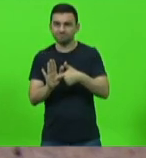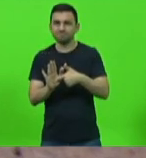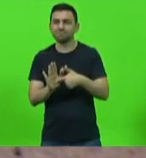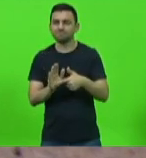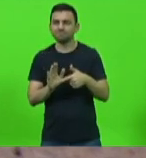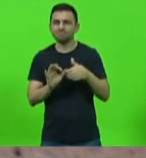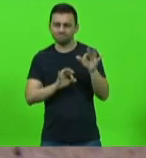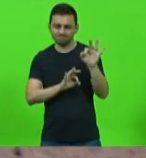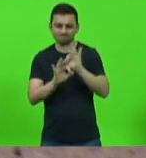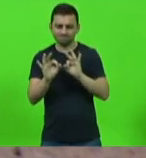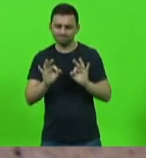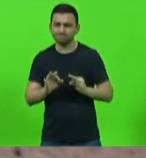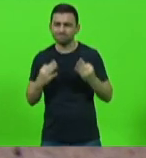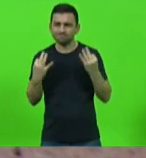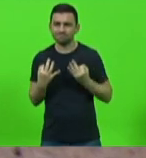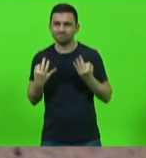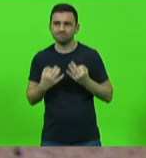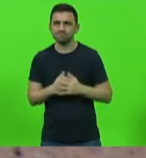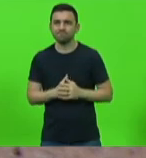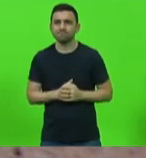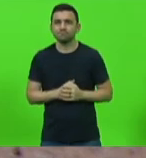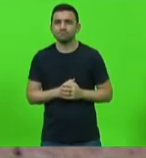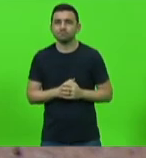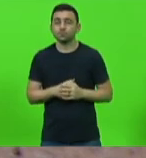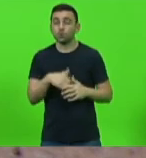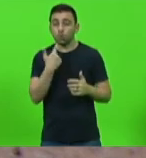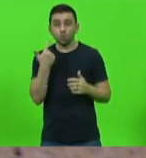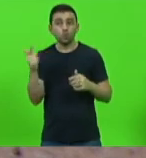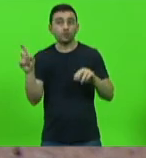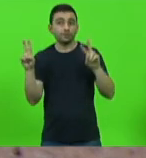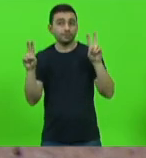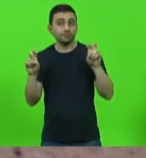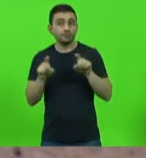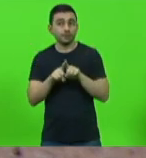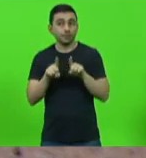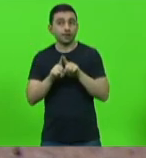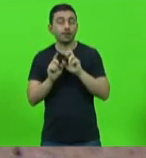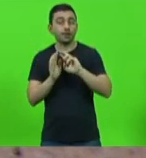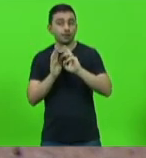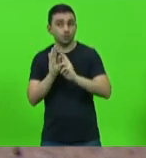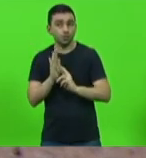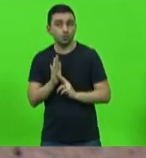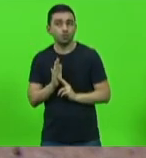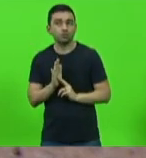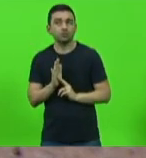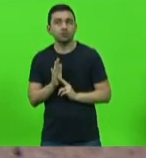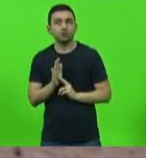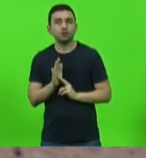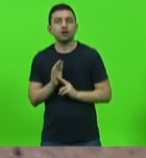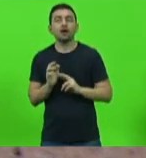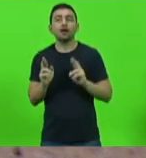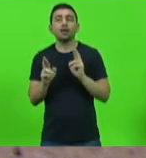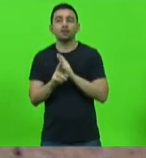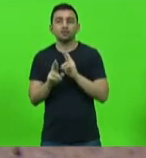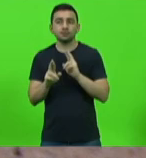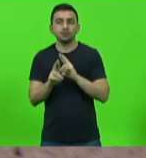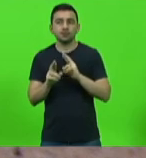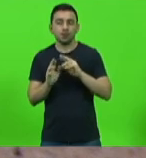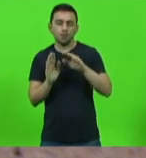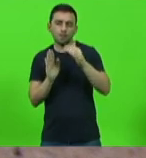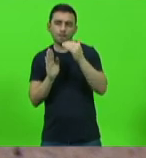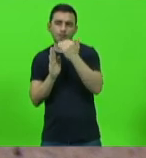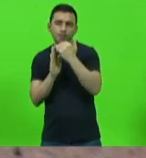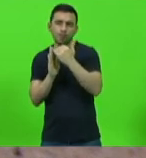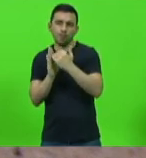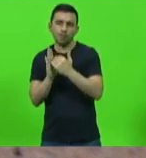elaborado. Uma outra questão que nós abordamos nesse relatório senhor presidente é a relação das cidades com